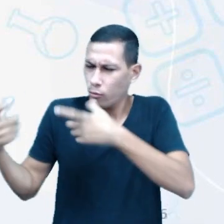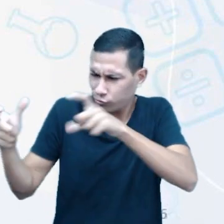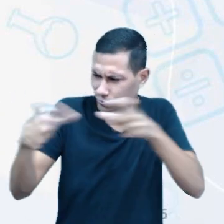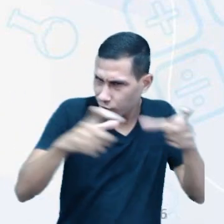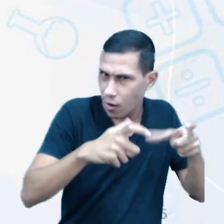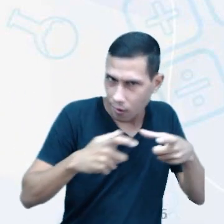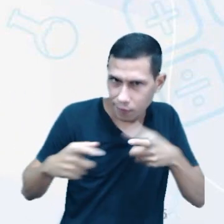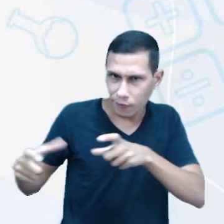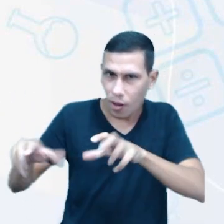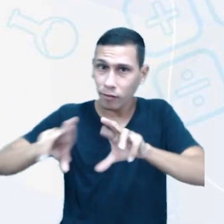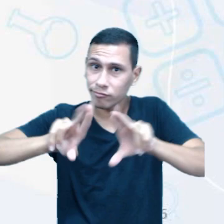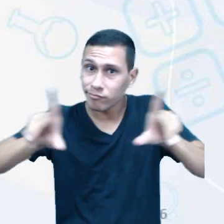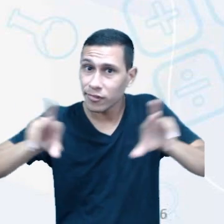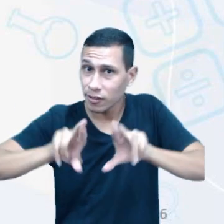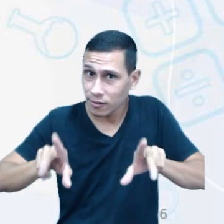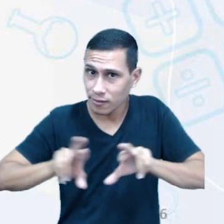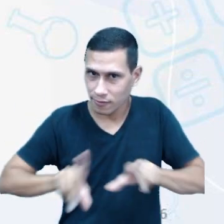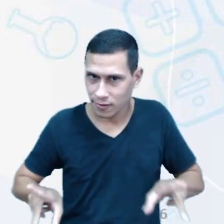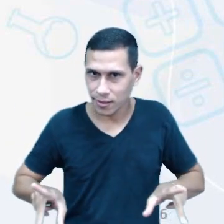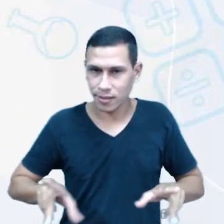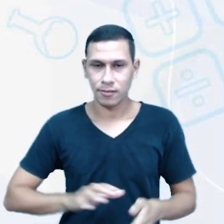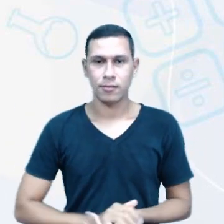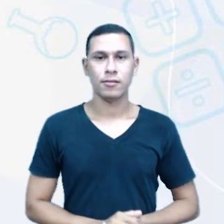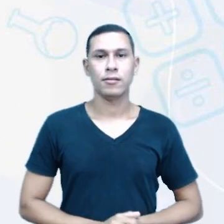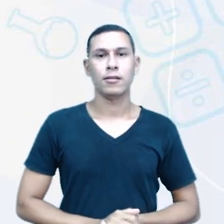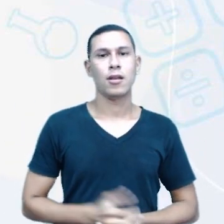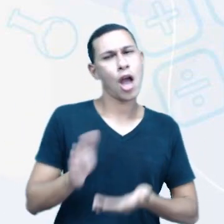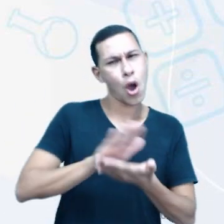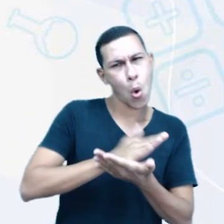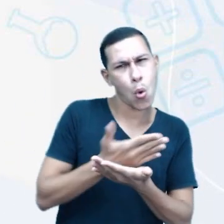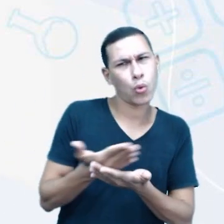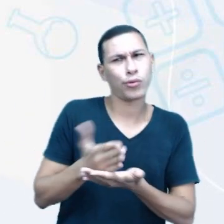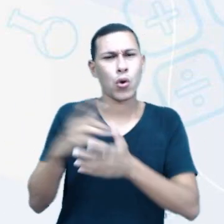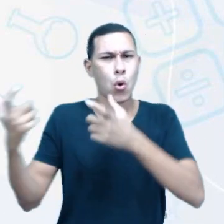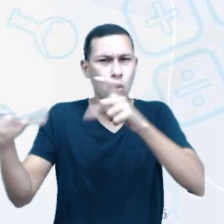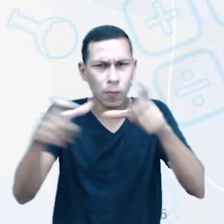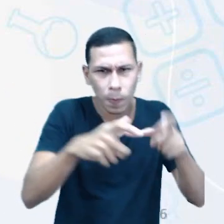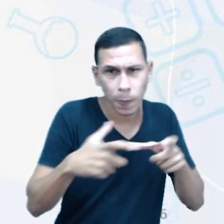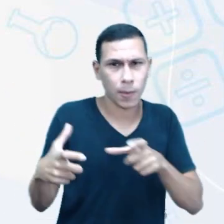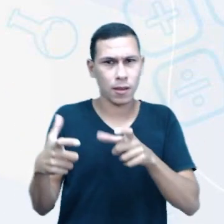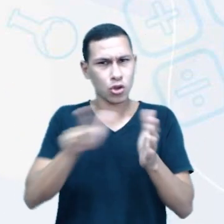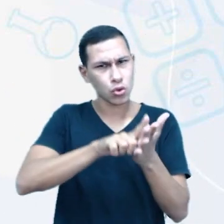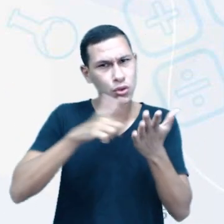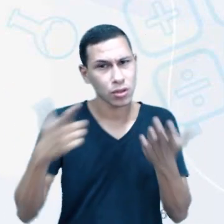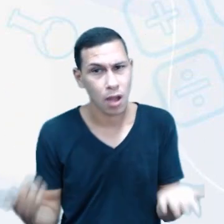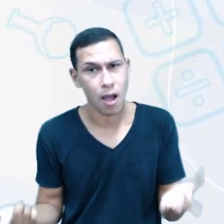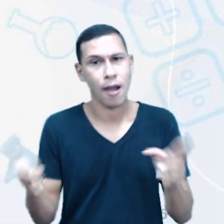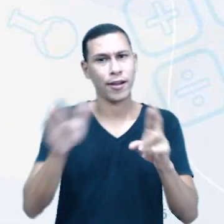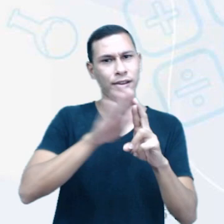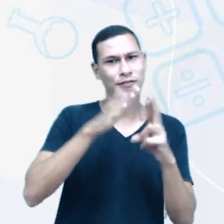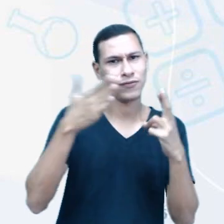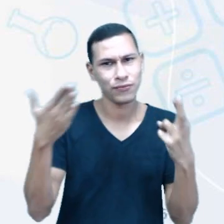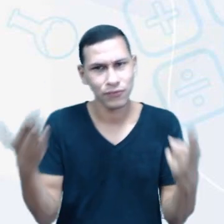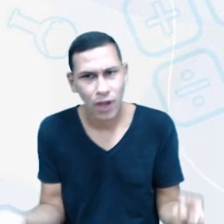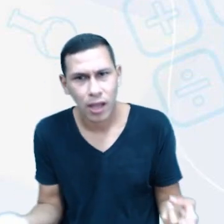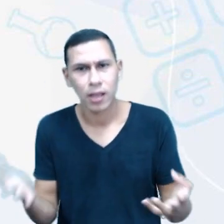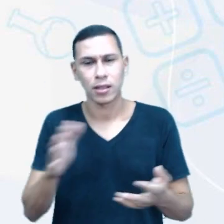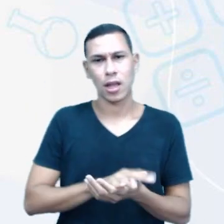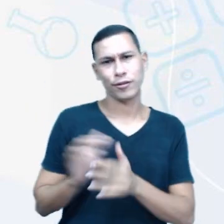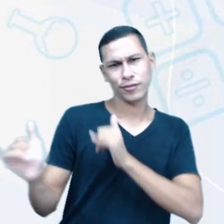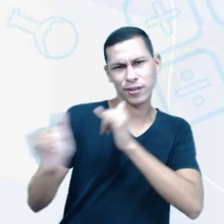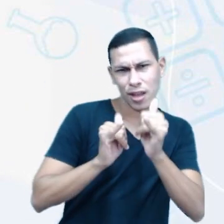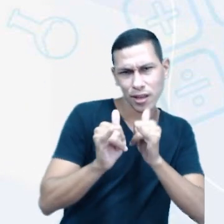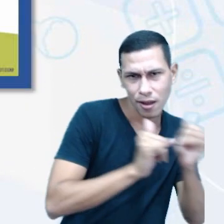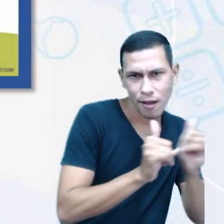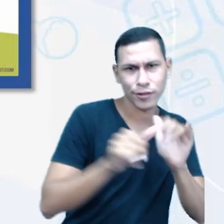esses locais, nós destacamos a presença deles em jornais, revistas, redes sociais, livros didáticos, sites